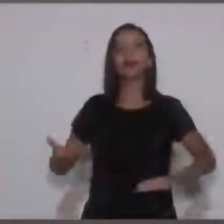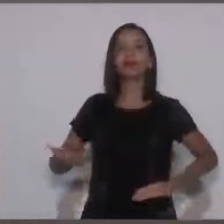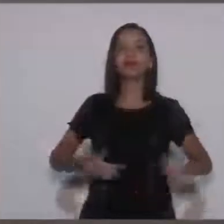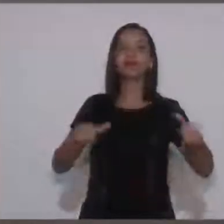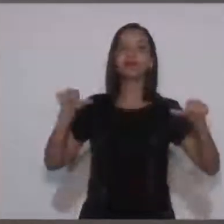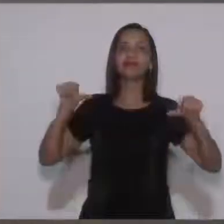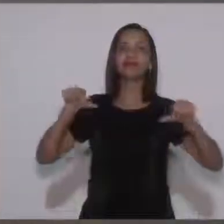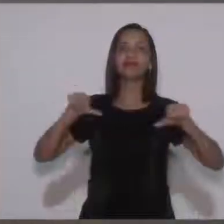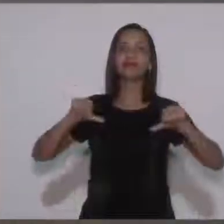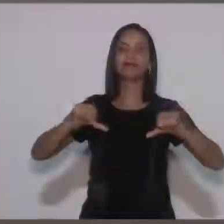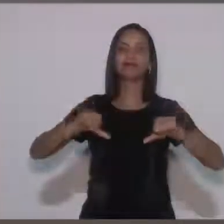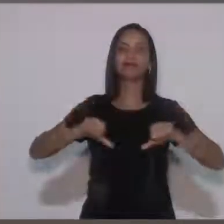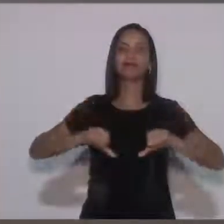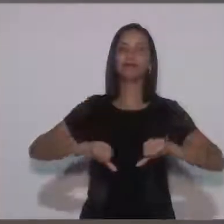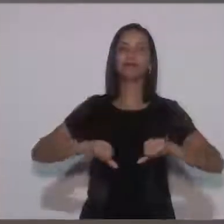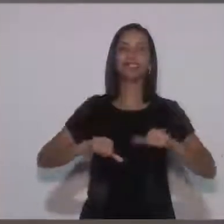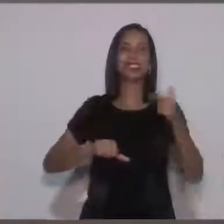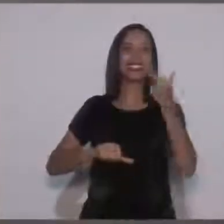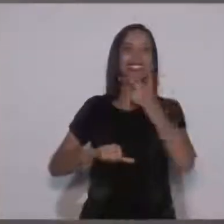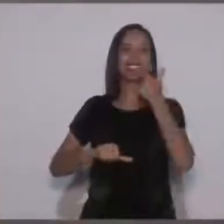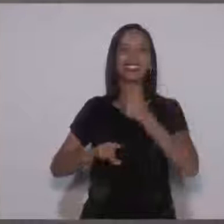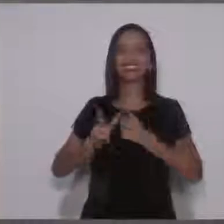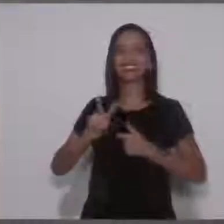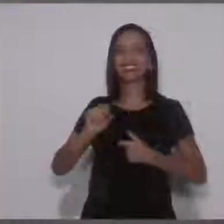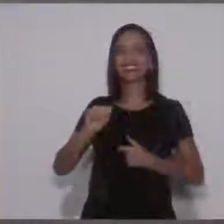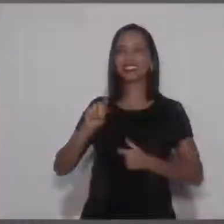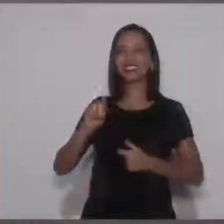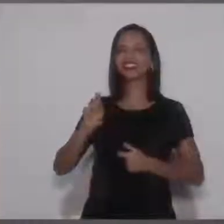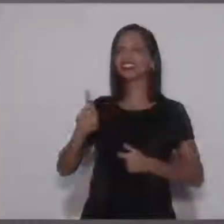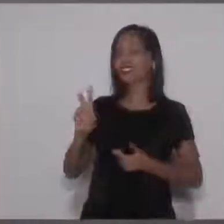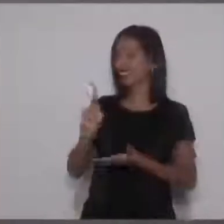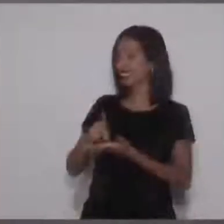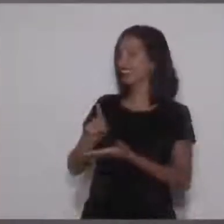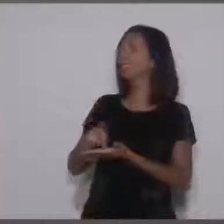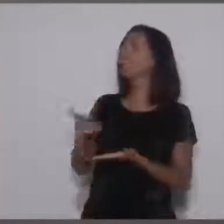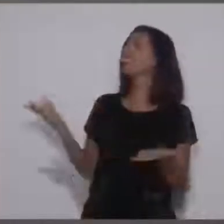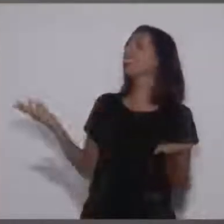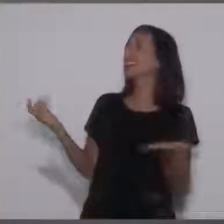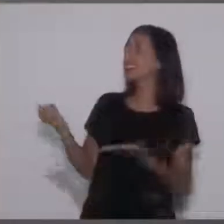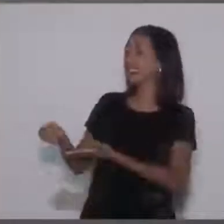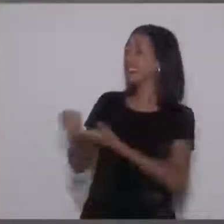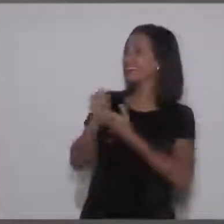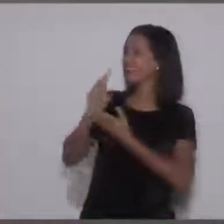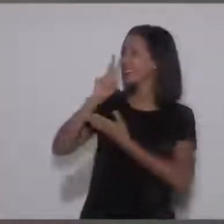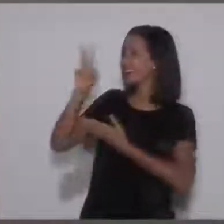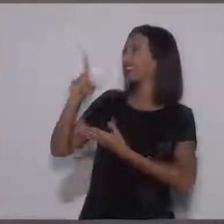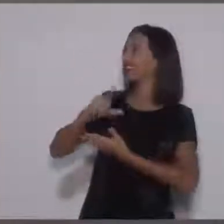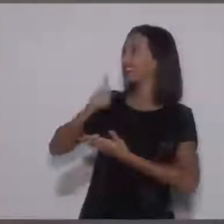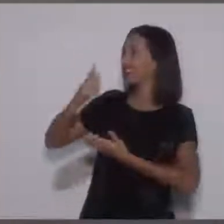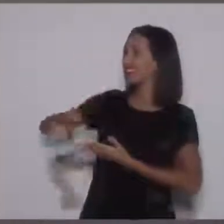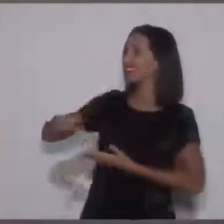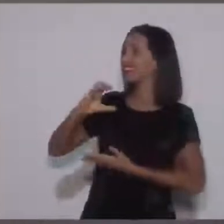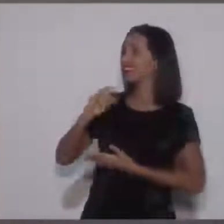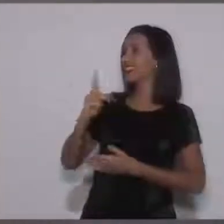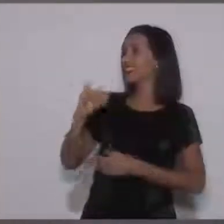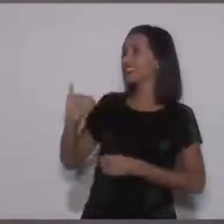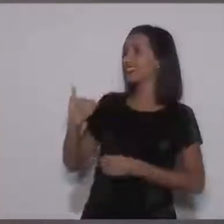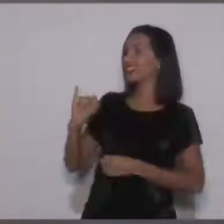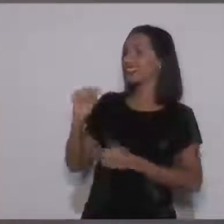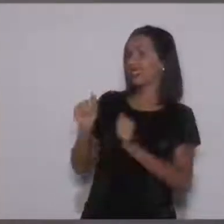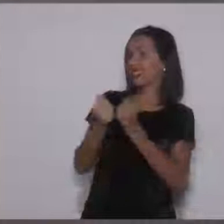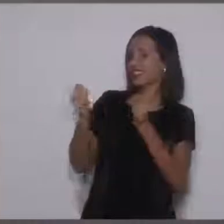prejuízo. Está rindo, Valdir? É verdade, cara. Dá uma força aí, retoma a CPI do pãozinho, vê se